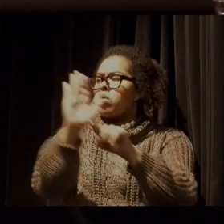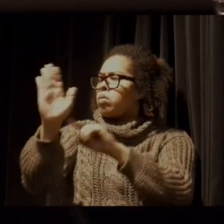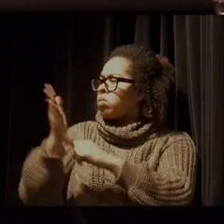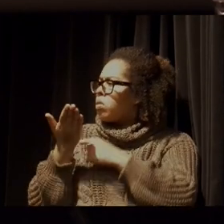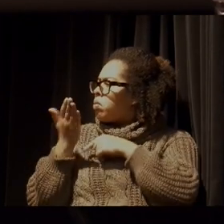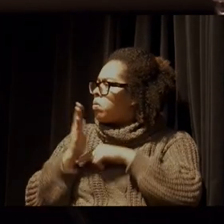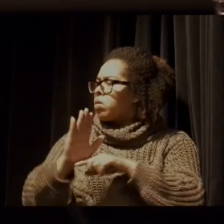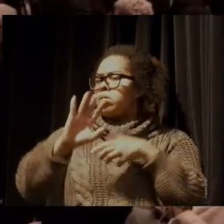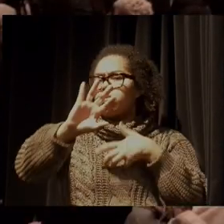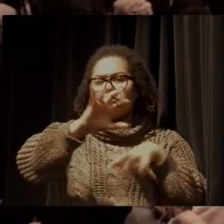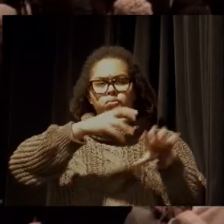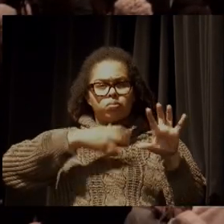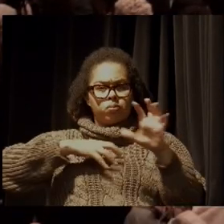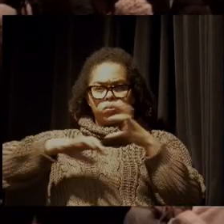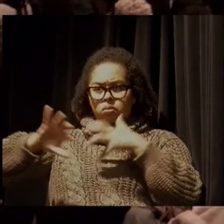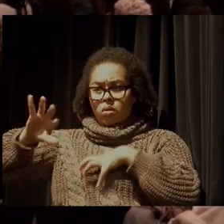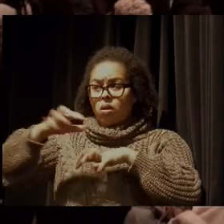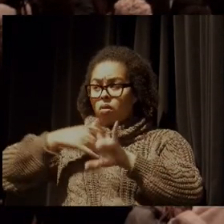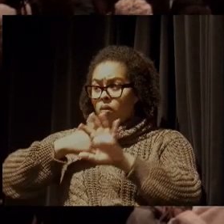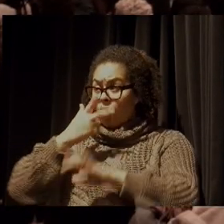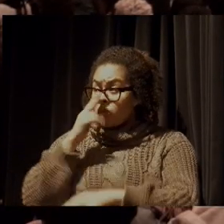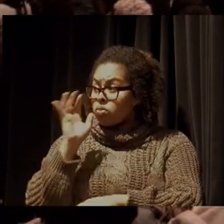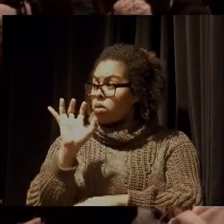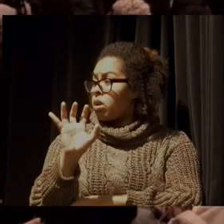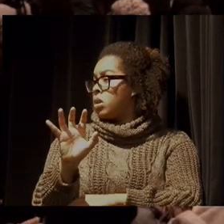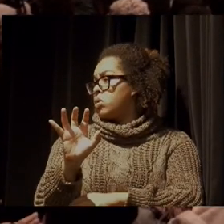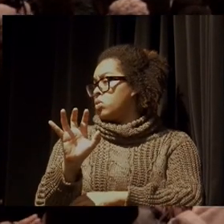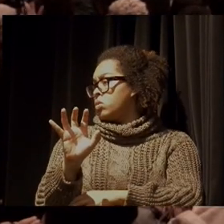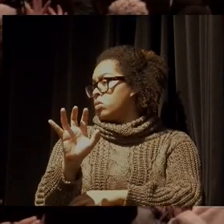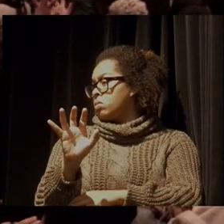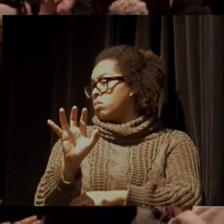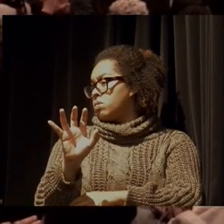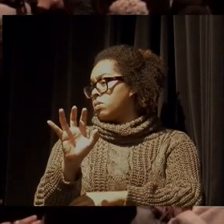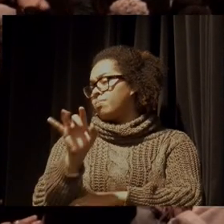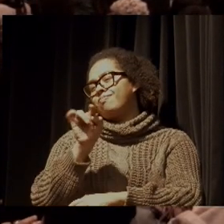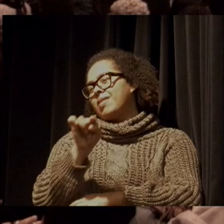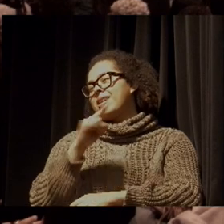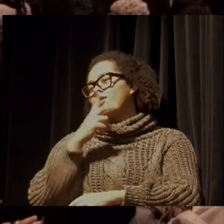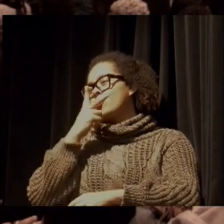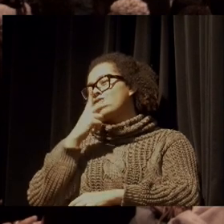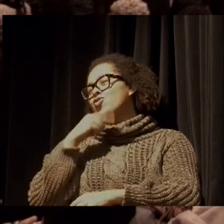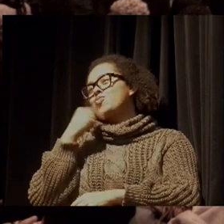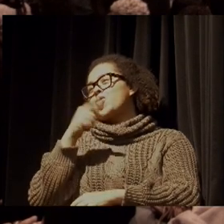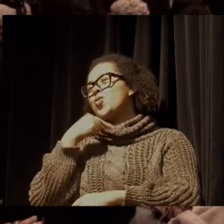ser empático. E eu acho que é isso que, às vezes, a gente não consegue